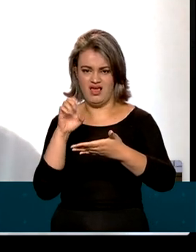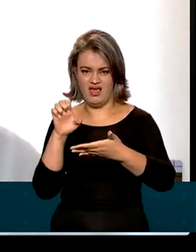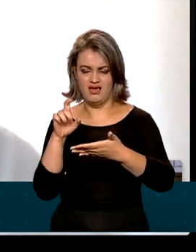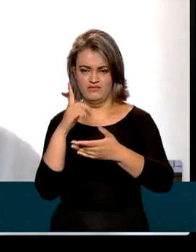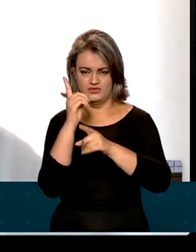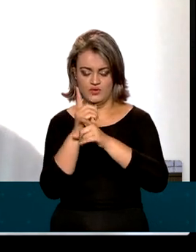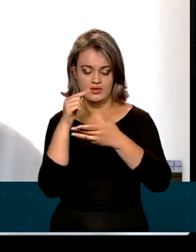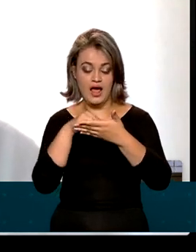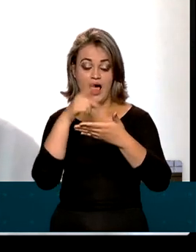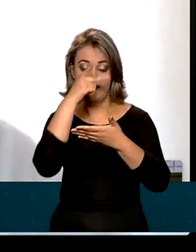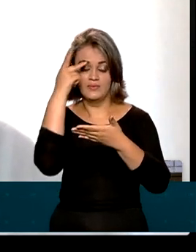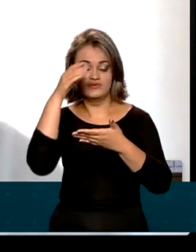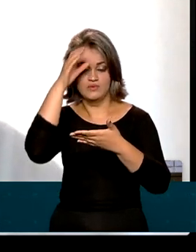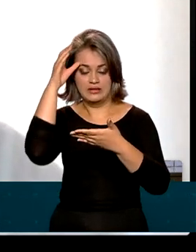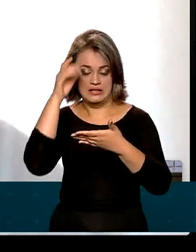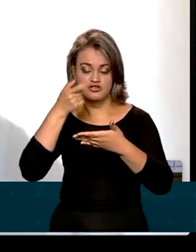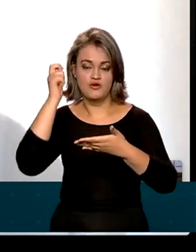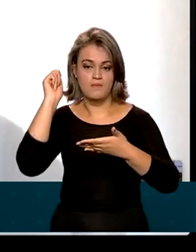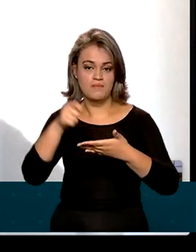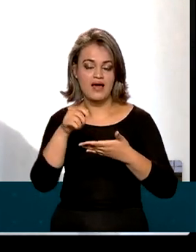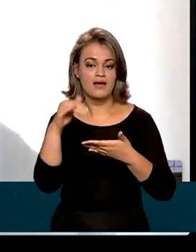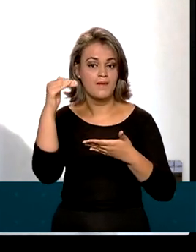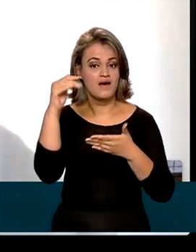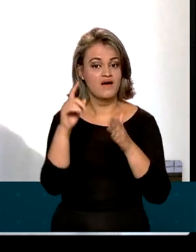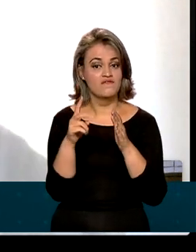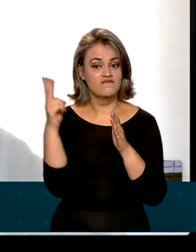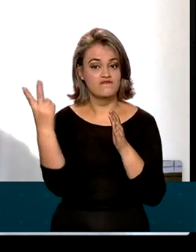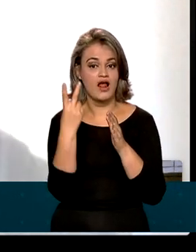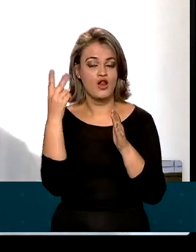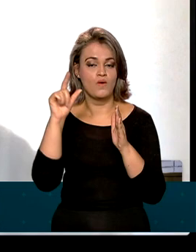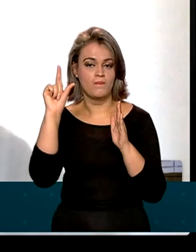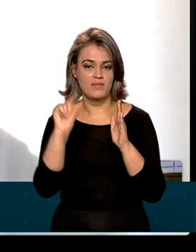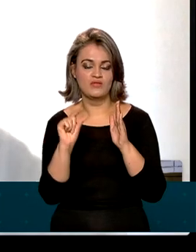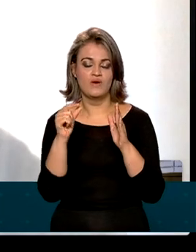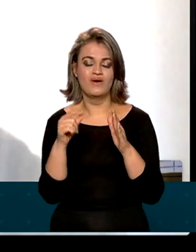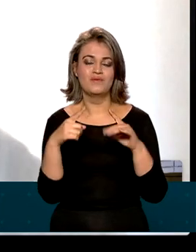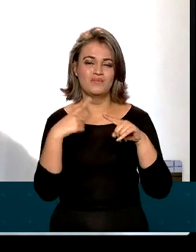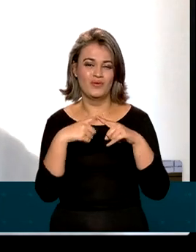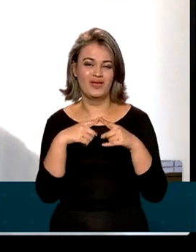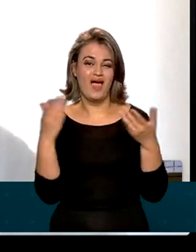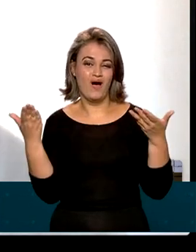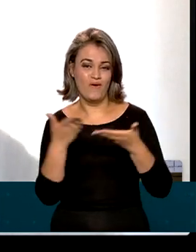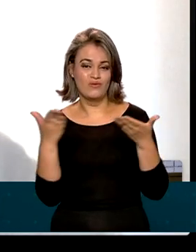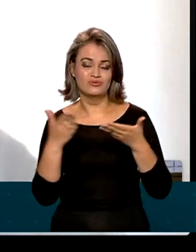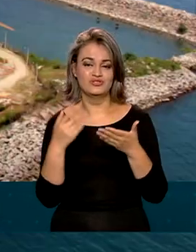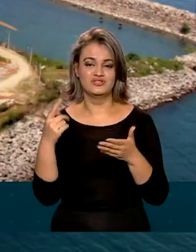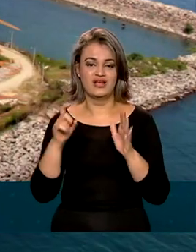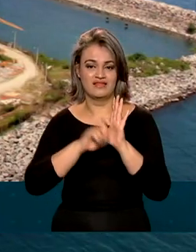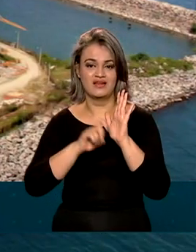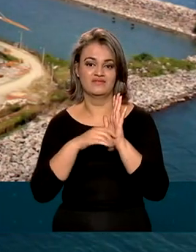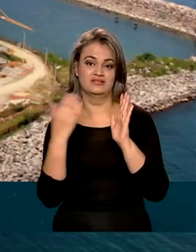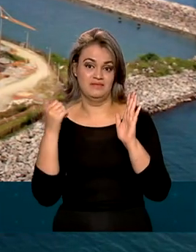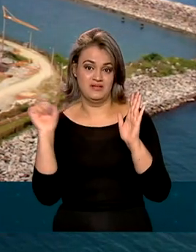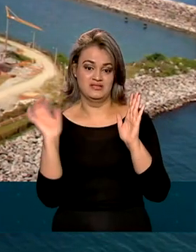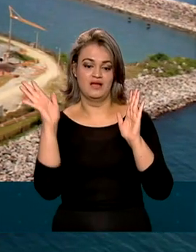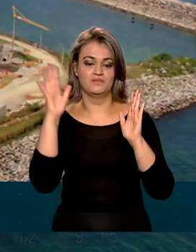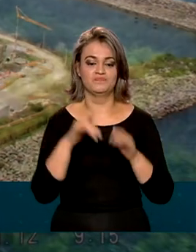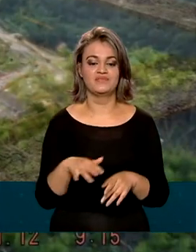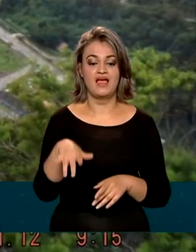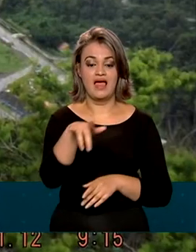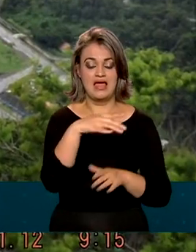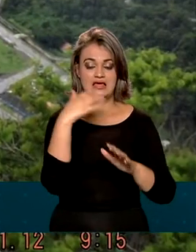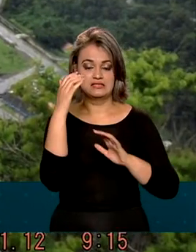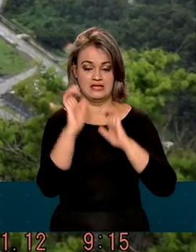os consumidores vão pagar menores valores desse encargo que é hoje cobrado nas tarifas de energia elétrica. A Eletro Nuclear,